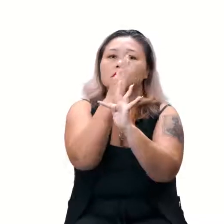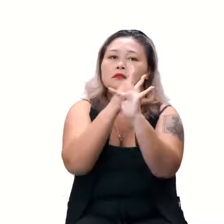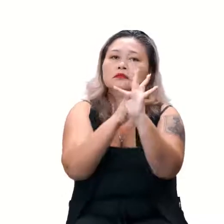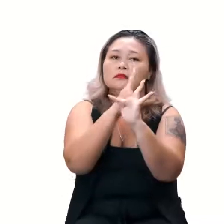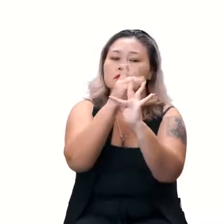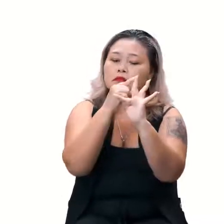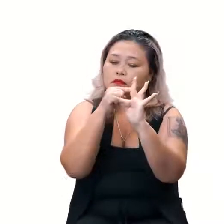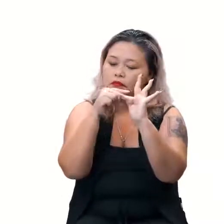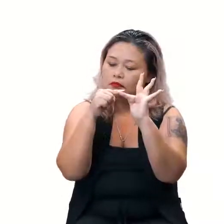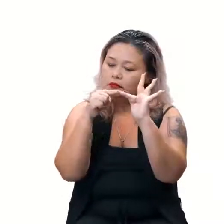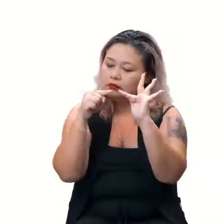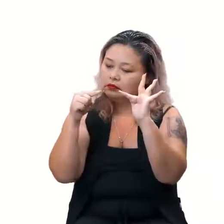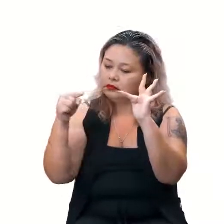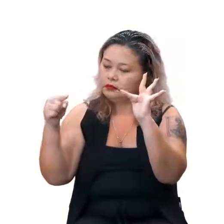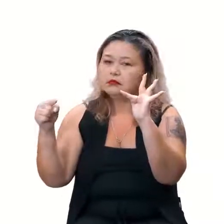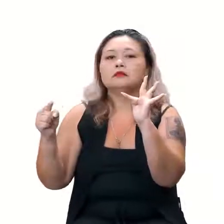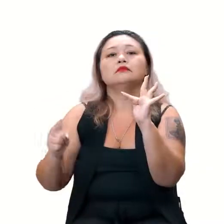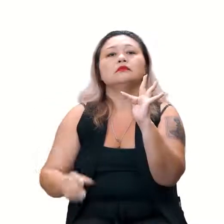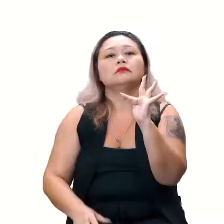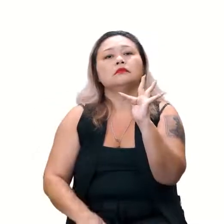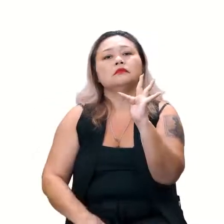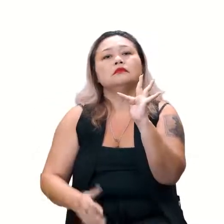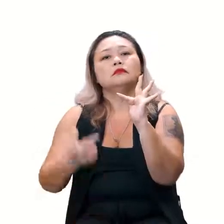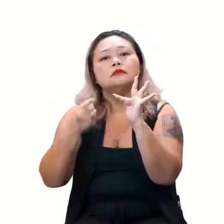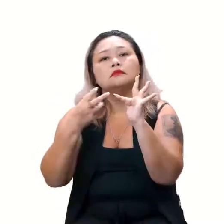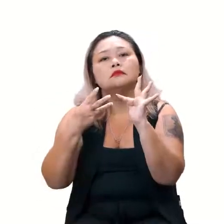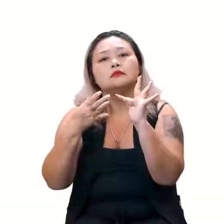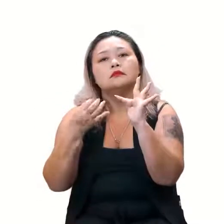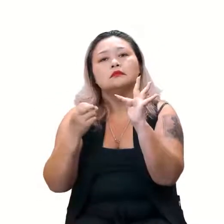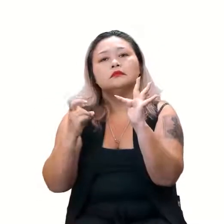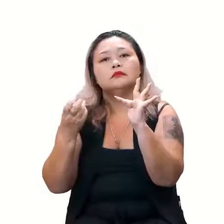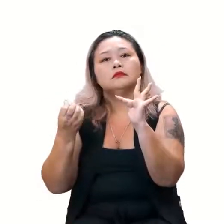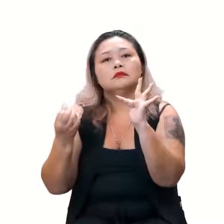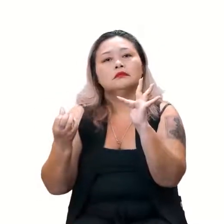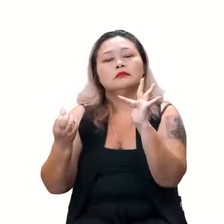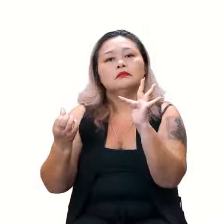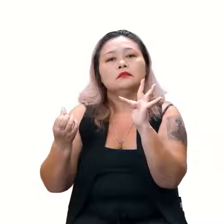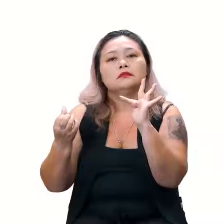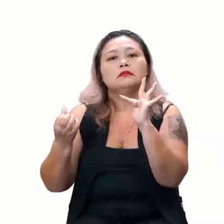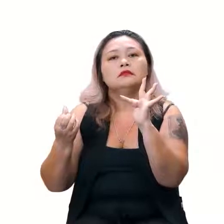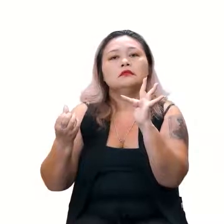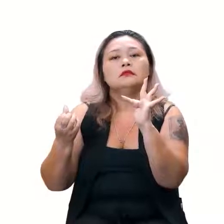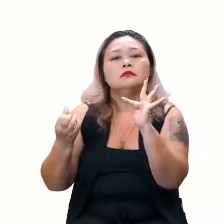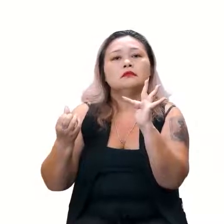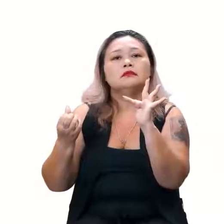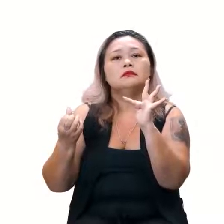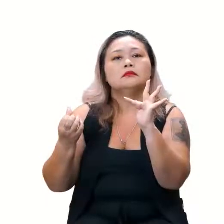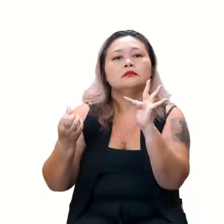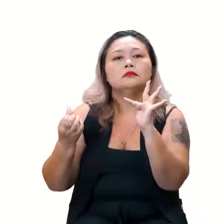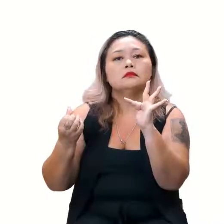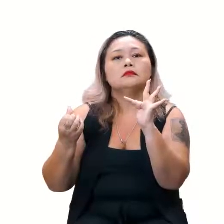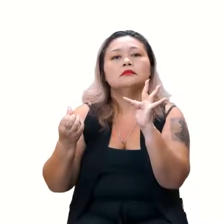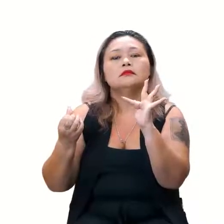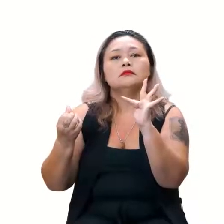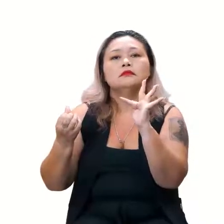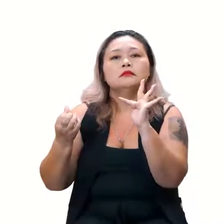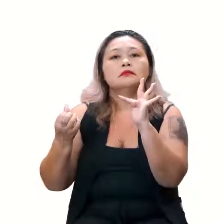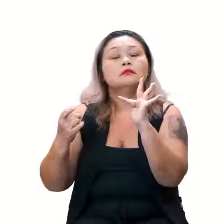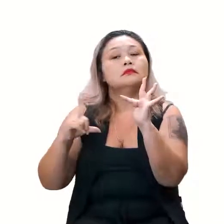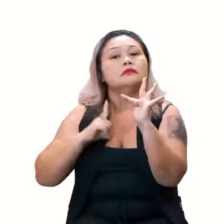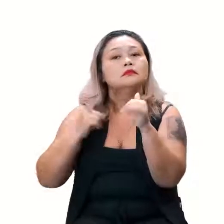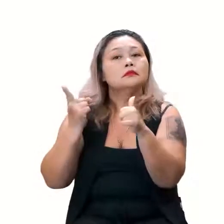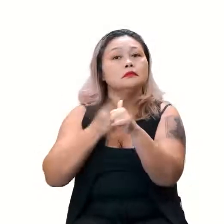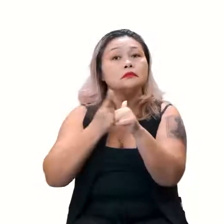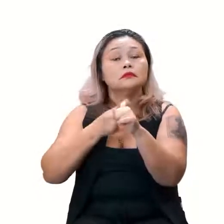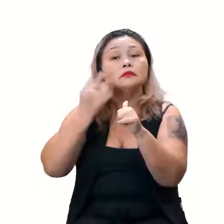valores positivos, né? 1, 2, 3, 4, 5, 6. E aqui, 0, 0. 0, 0. Então, primeiro ponto. Eu já